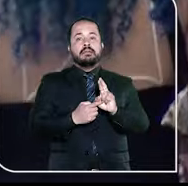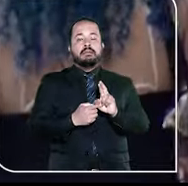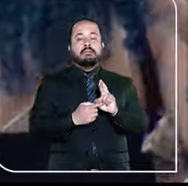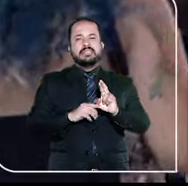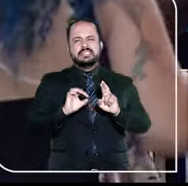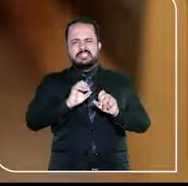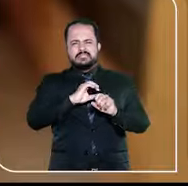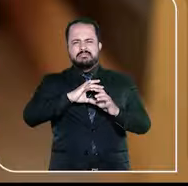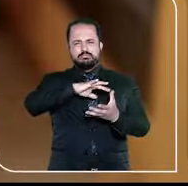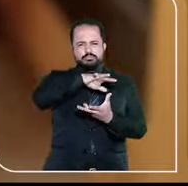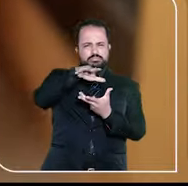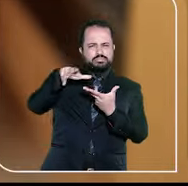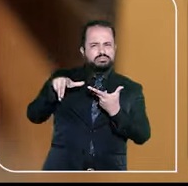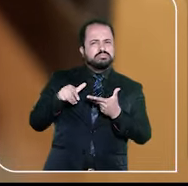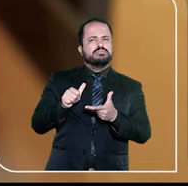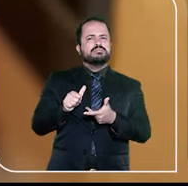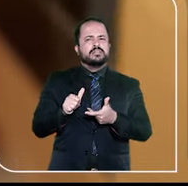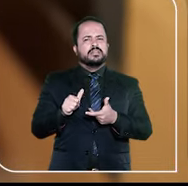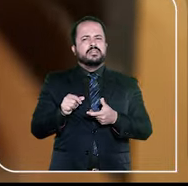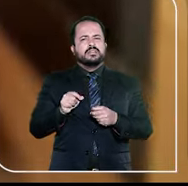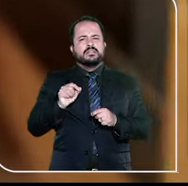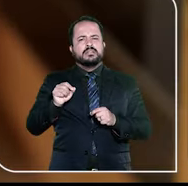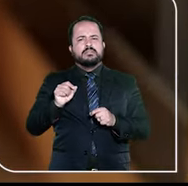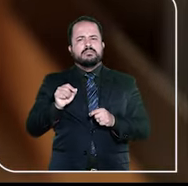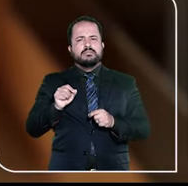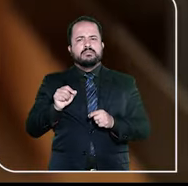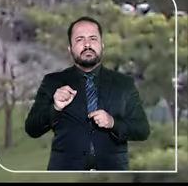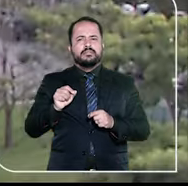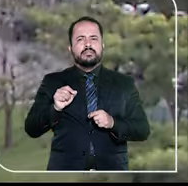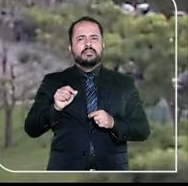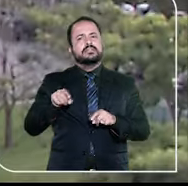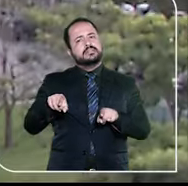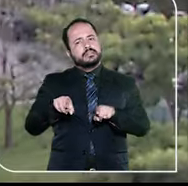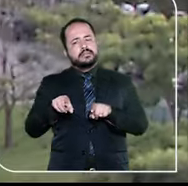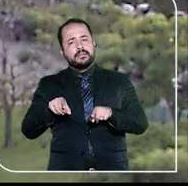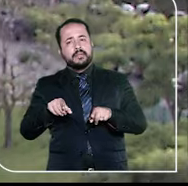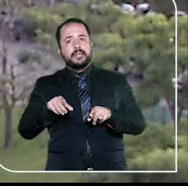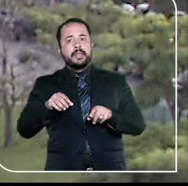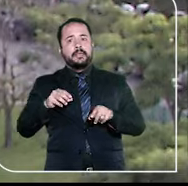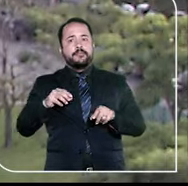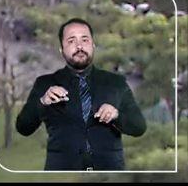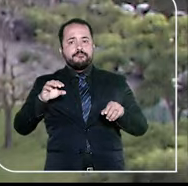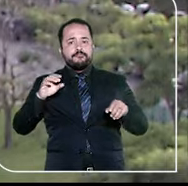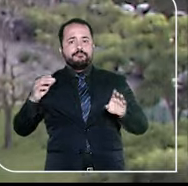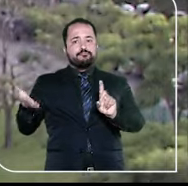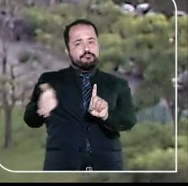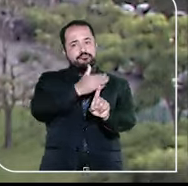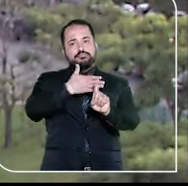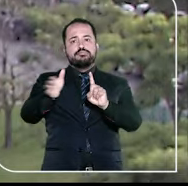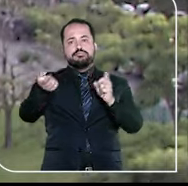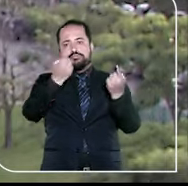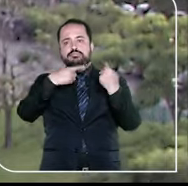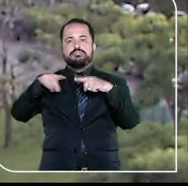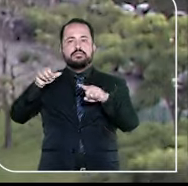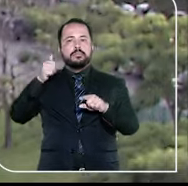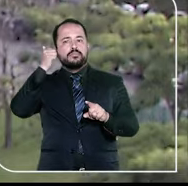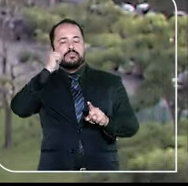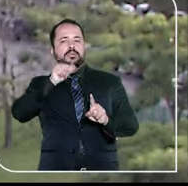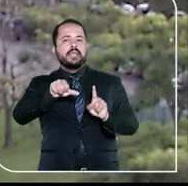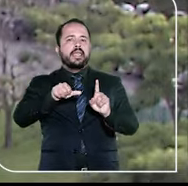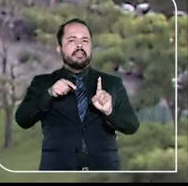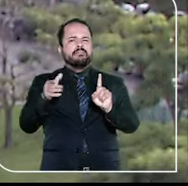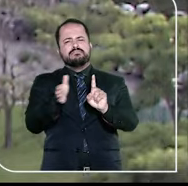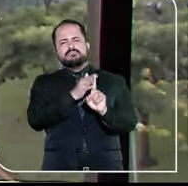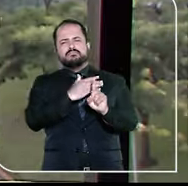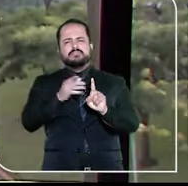pelo aumento em níveis alarmantes dos níveis de violência contra a mulher, em todas as